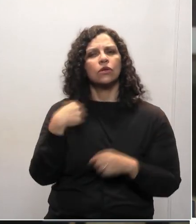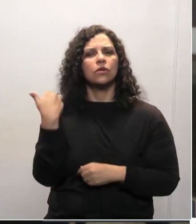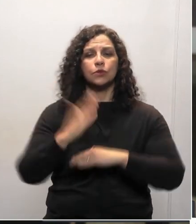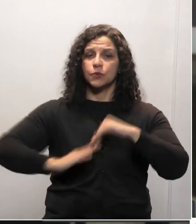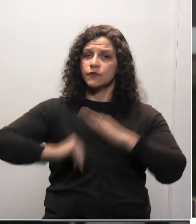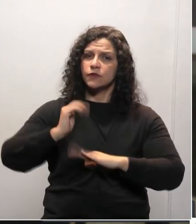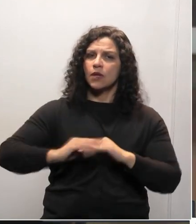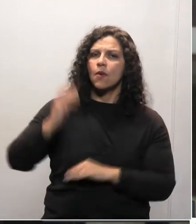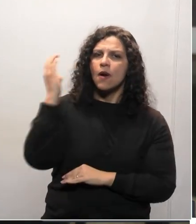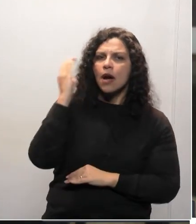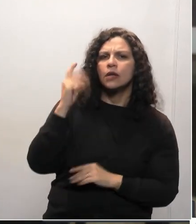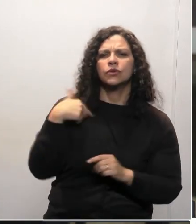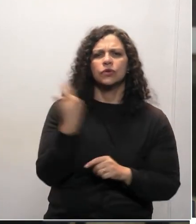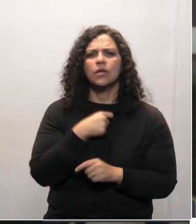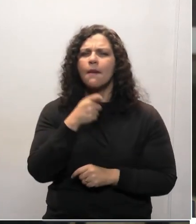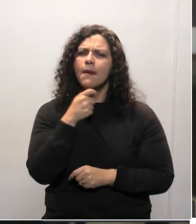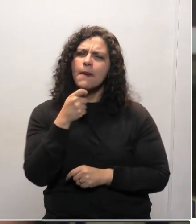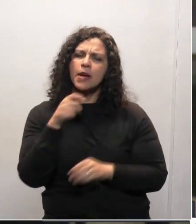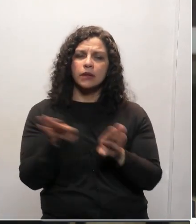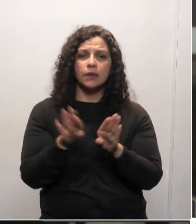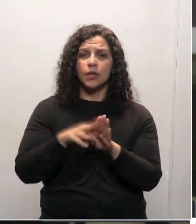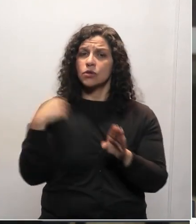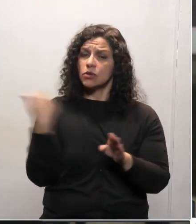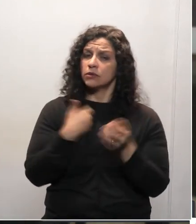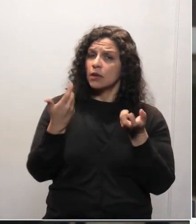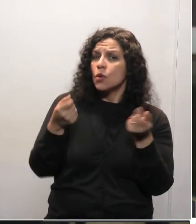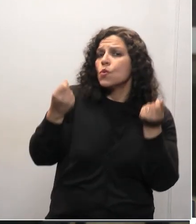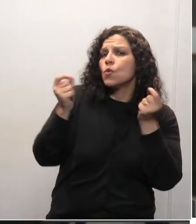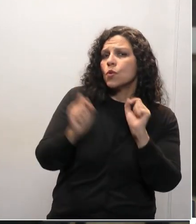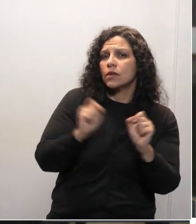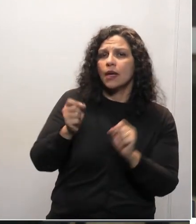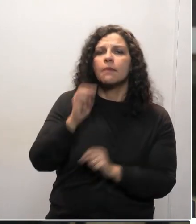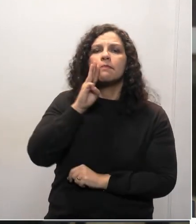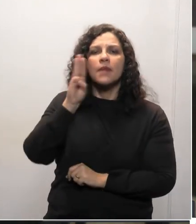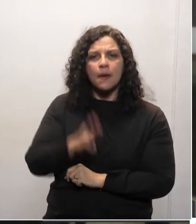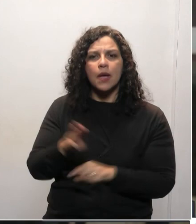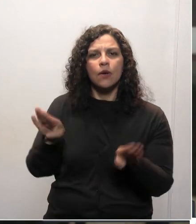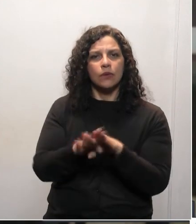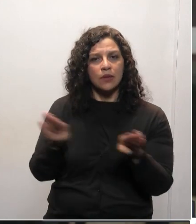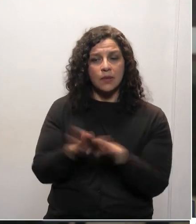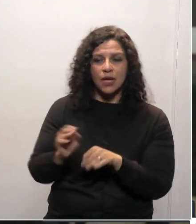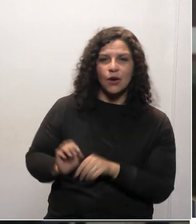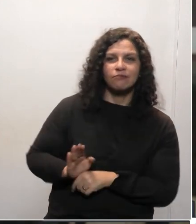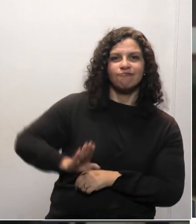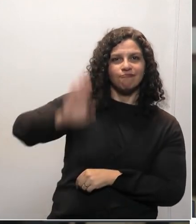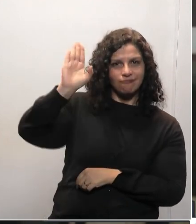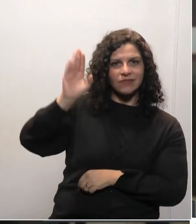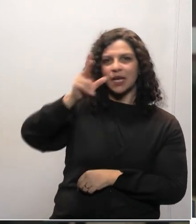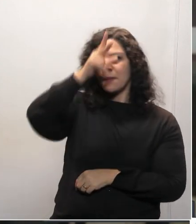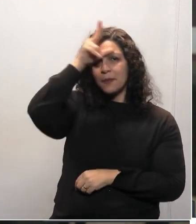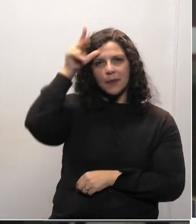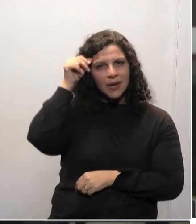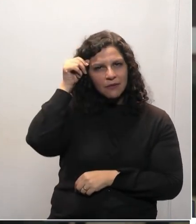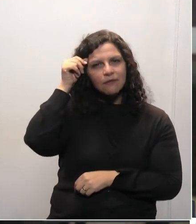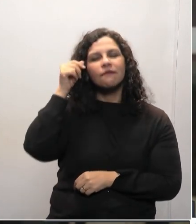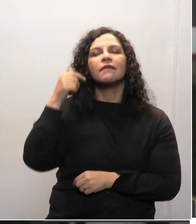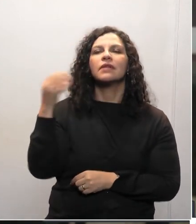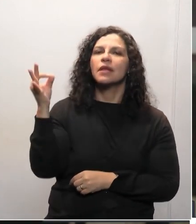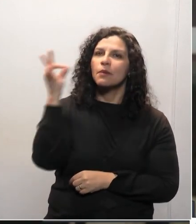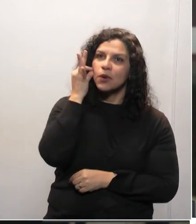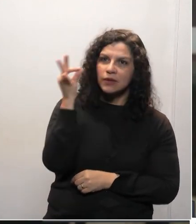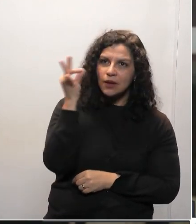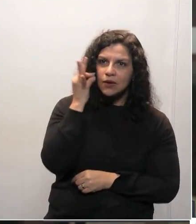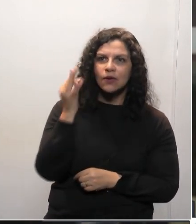é isso. O radialista quer, acima de qualquer coisa, minha querida Mabel, a nossa pré-candidata a prefeito lá em